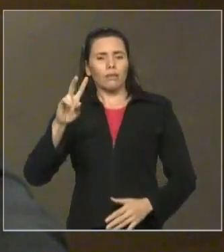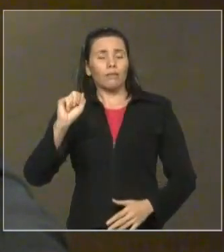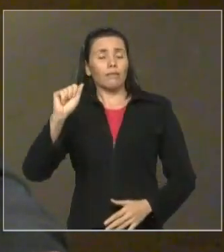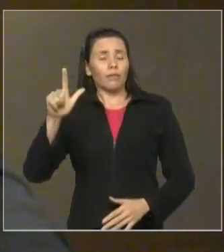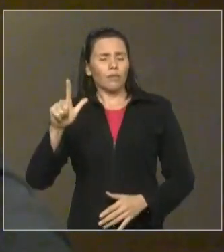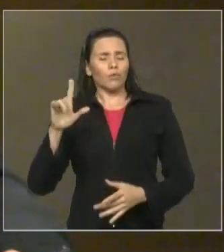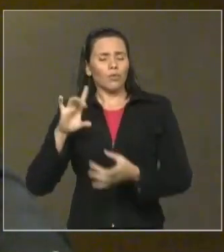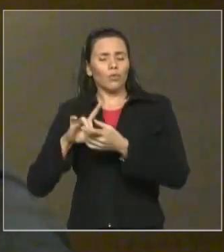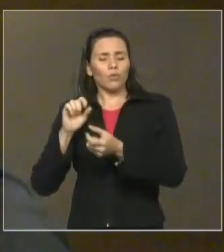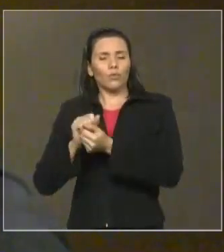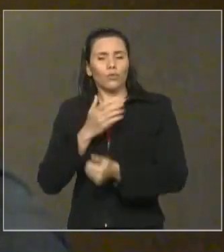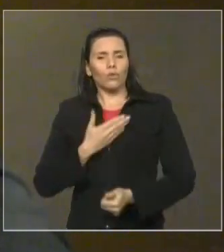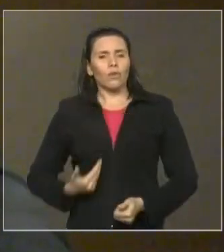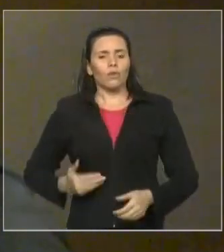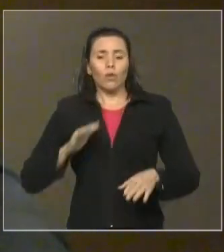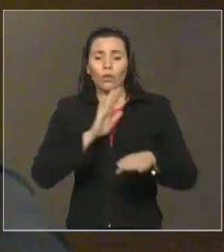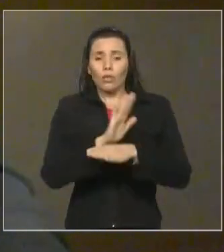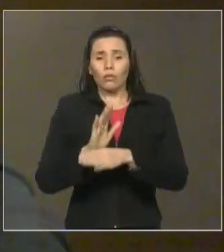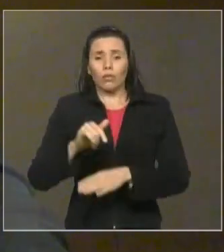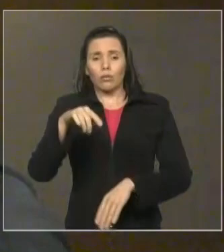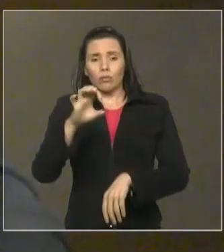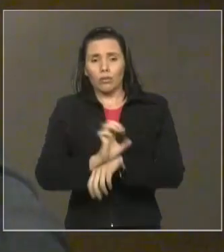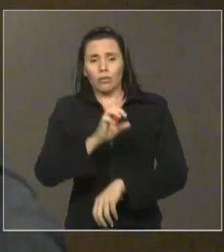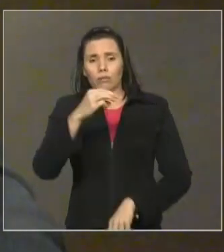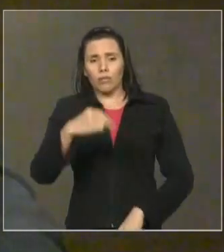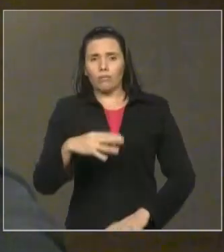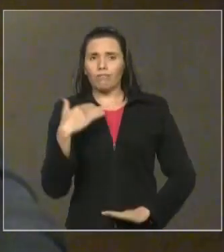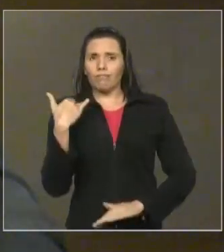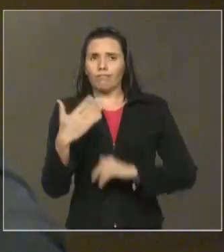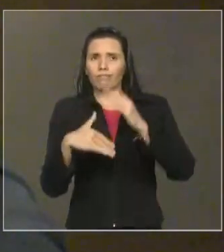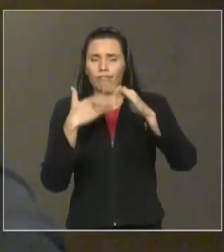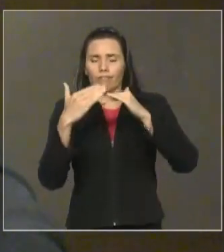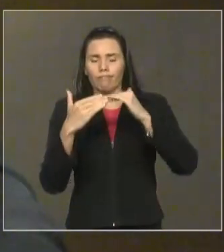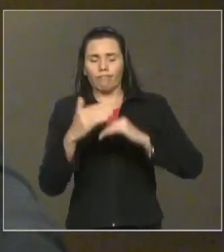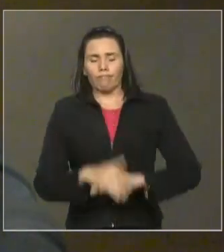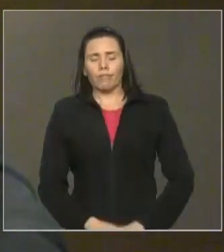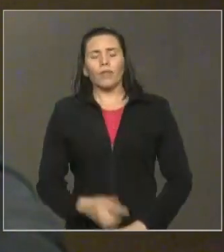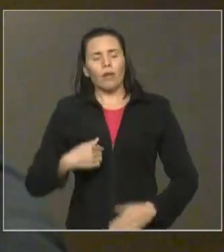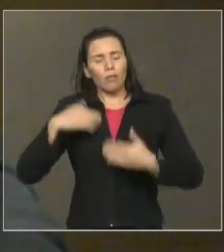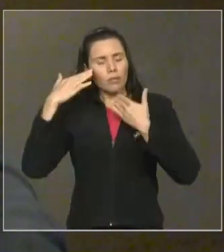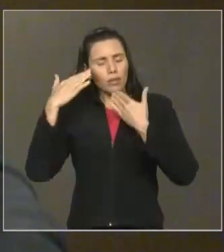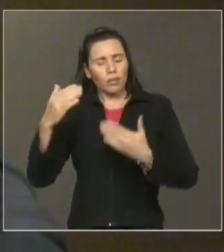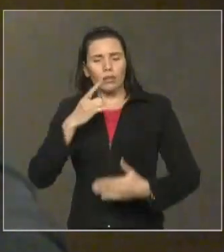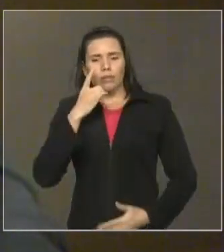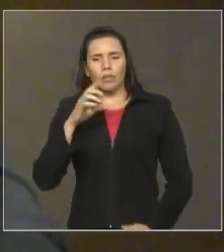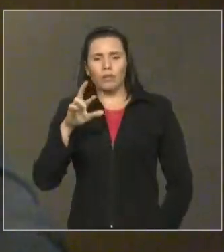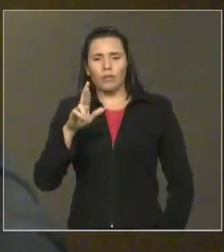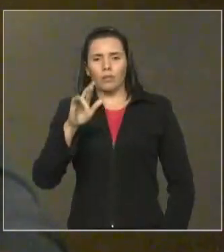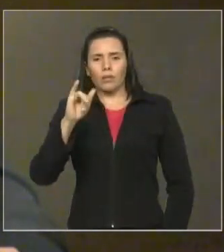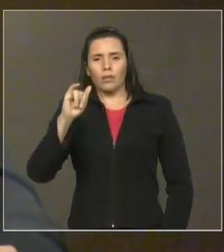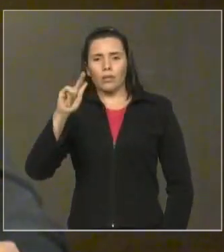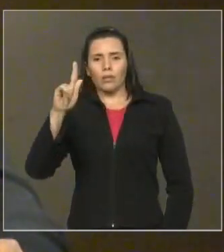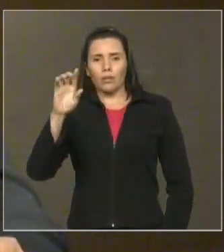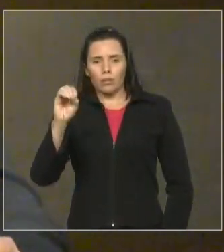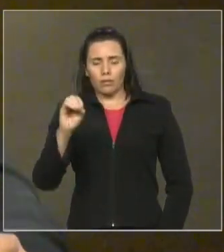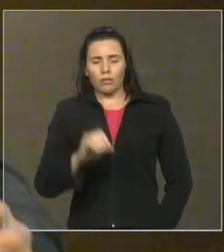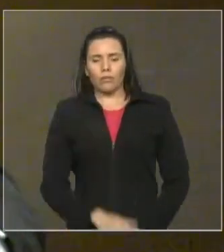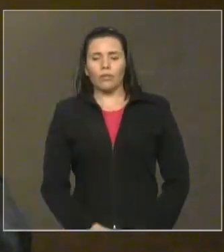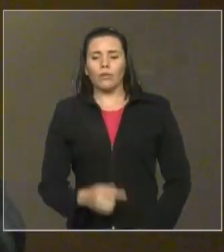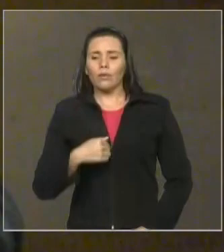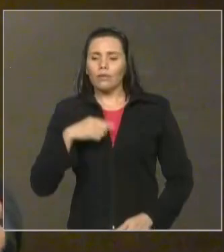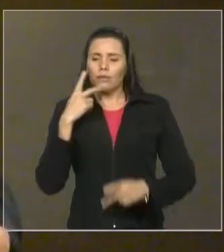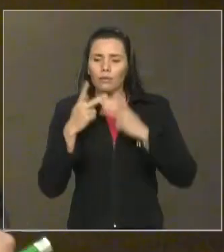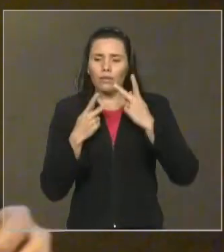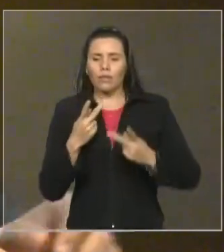o nosso querido Maranhão. Muito obrigado, deputado Rigo. E eu quero dizer, principalmente aos mais novos, que na Casa Legislativa é muito